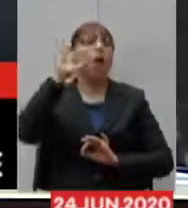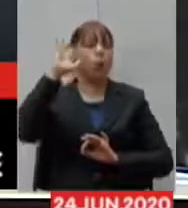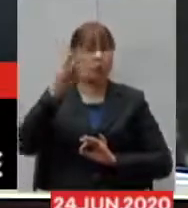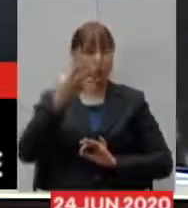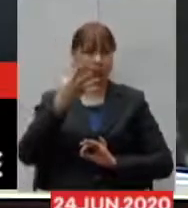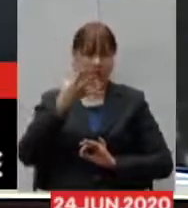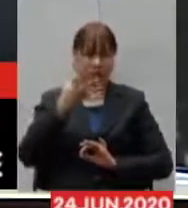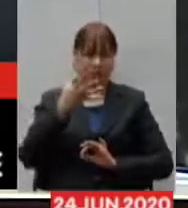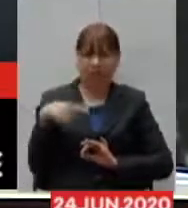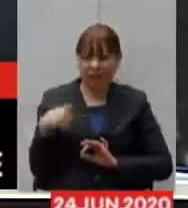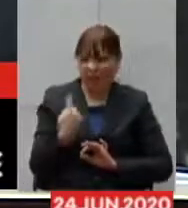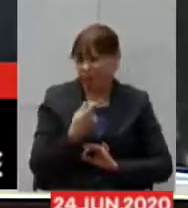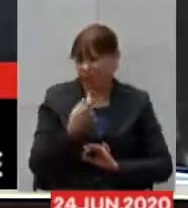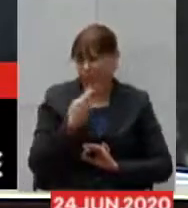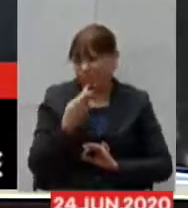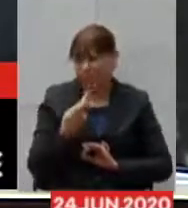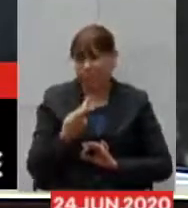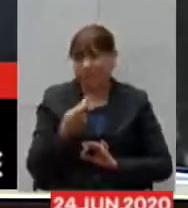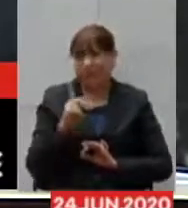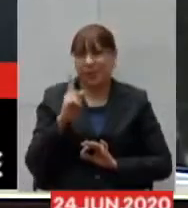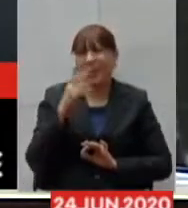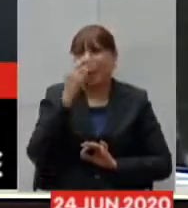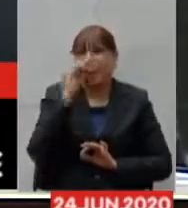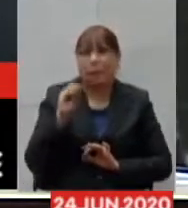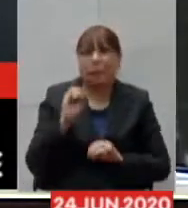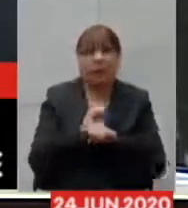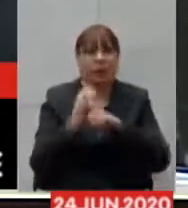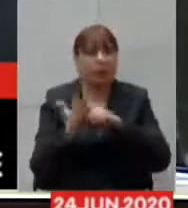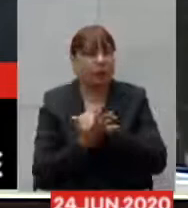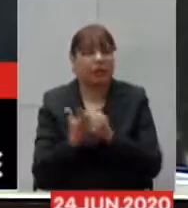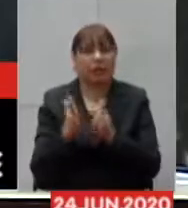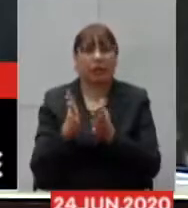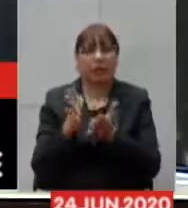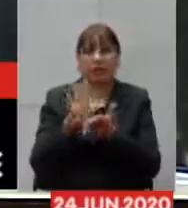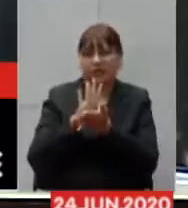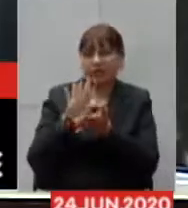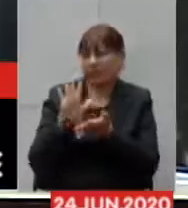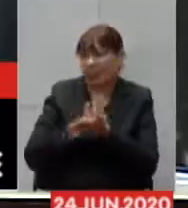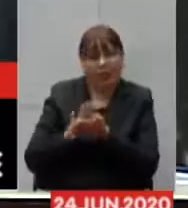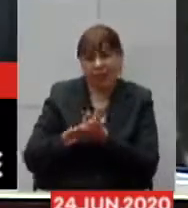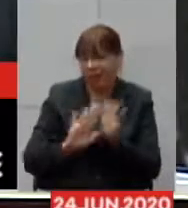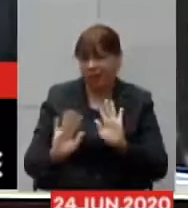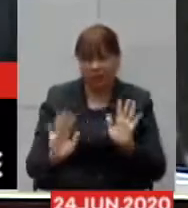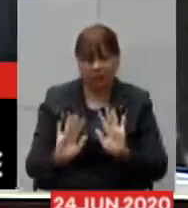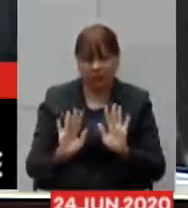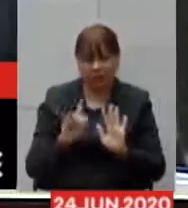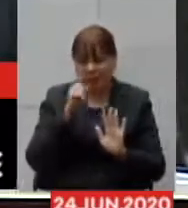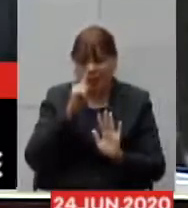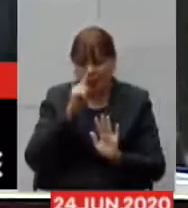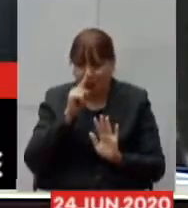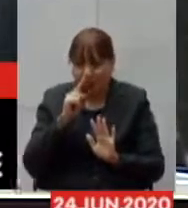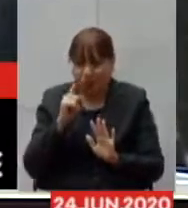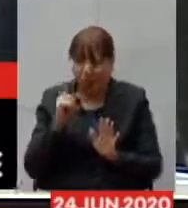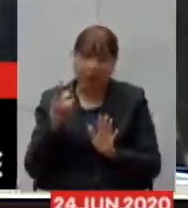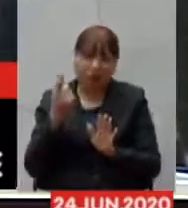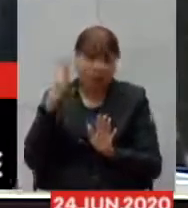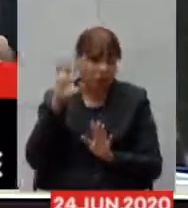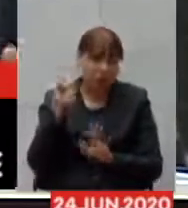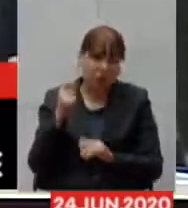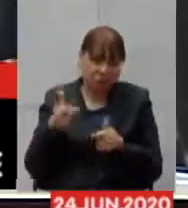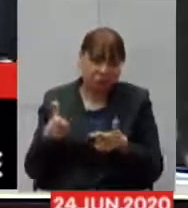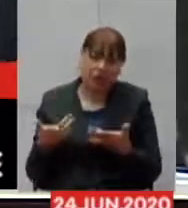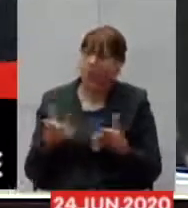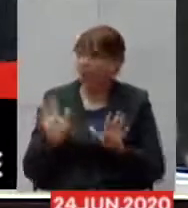ninguém está achando está menosprezando a covid ninguém está diminuindo o perigo da covid mas nós temos que